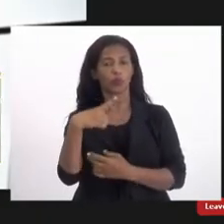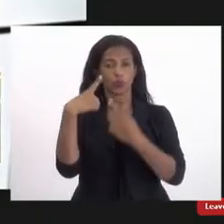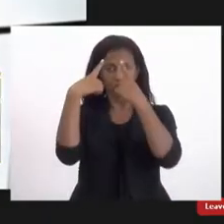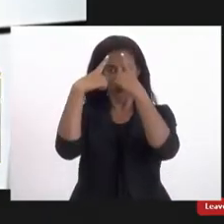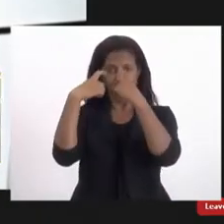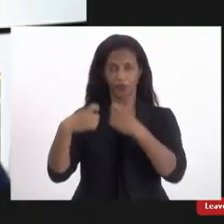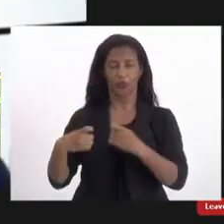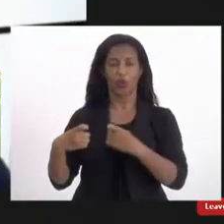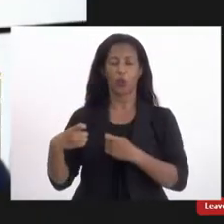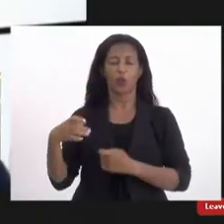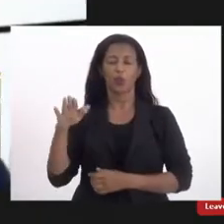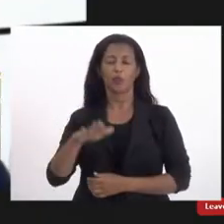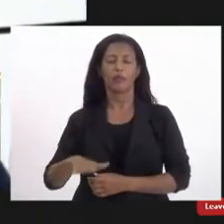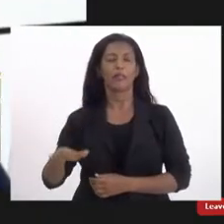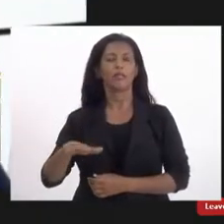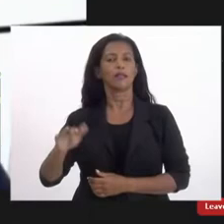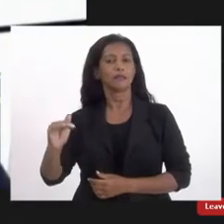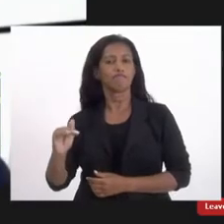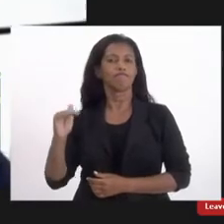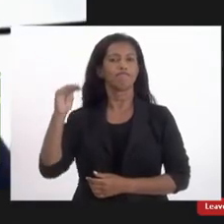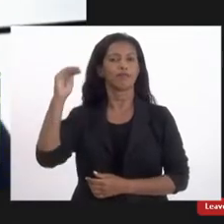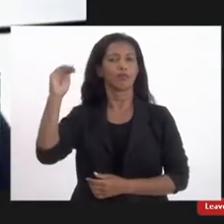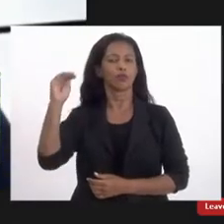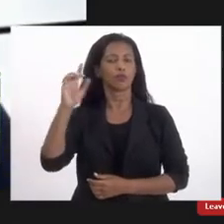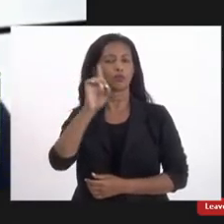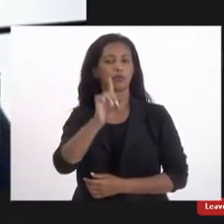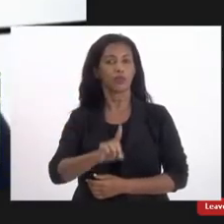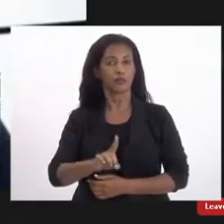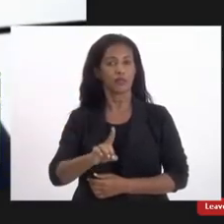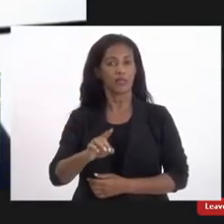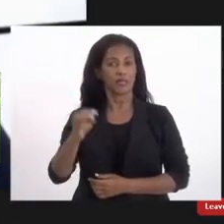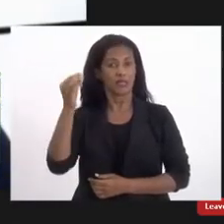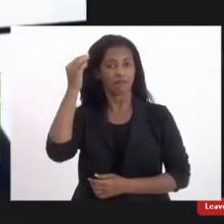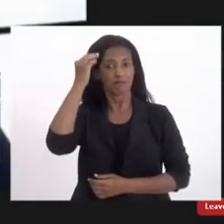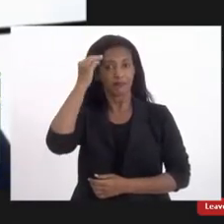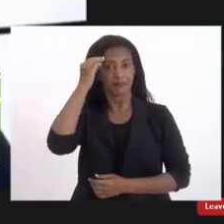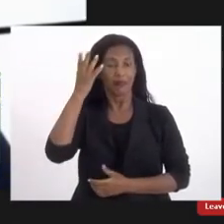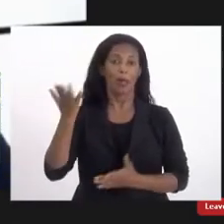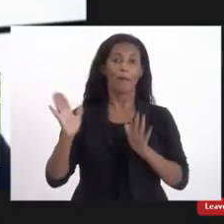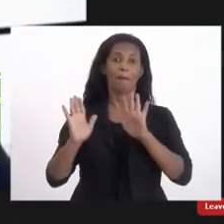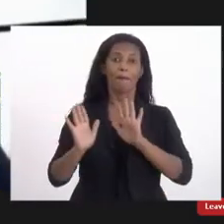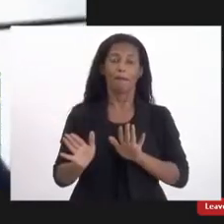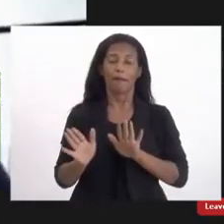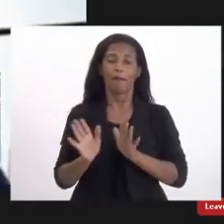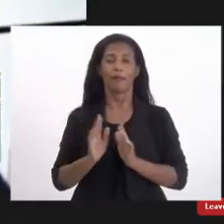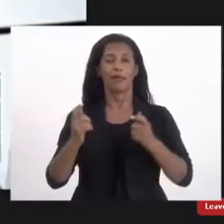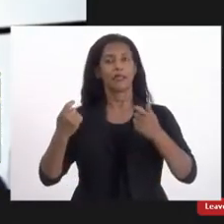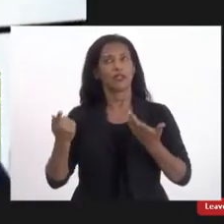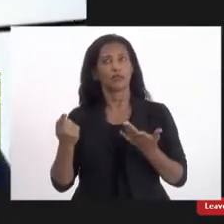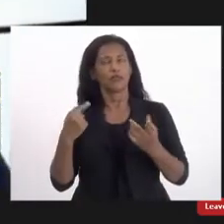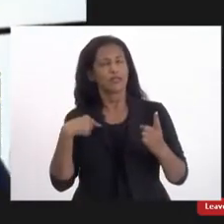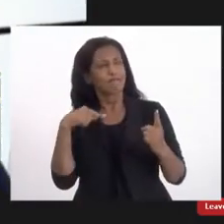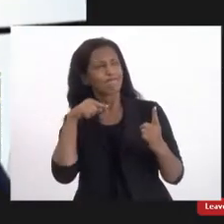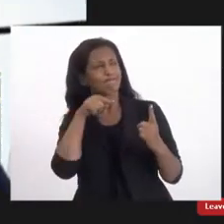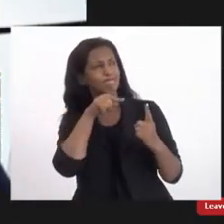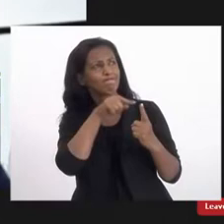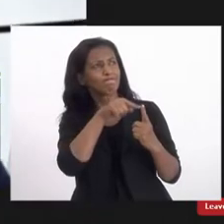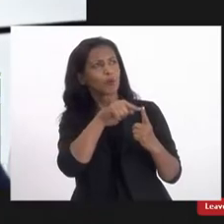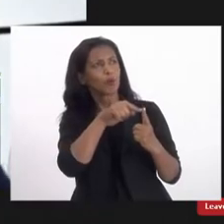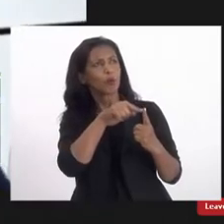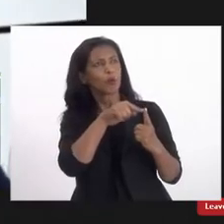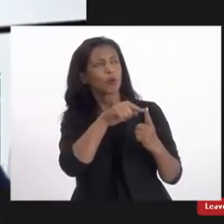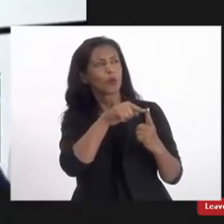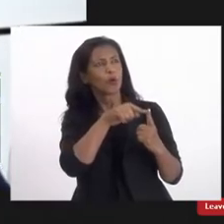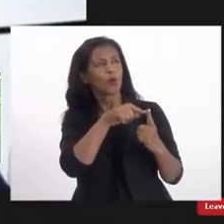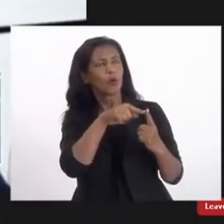adultos e crianças com deficiência intelectual neurodiversidade em geral mas você tocou num ponto que me lembrou